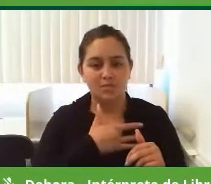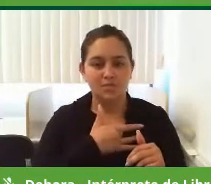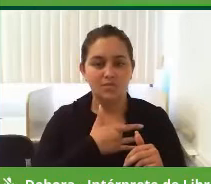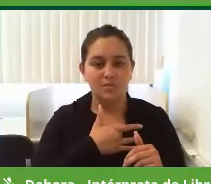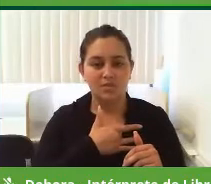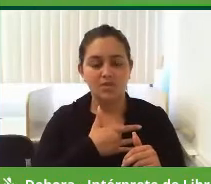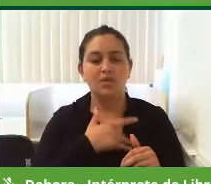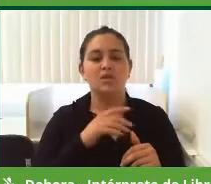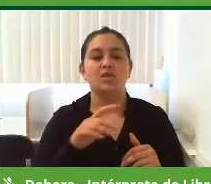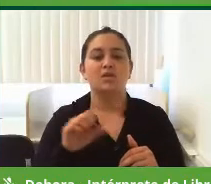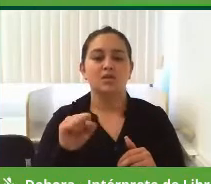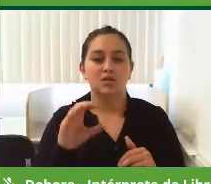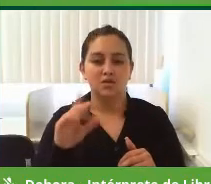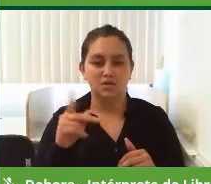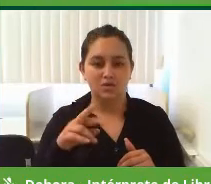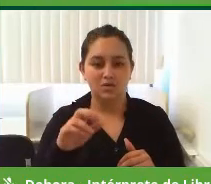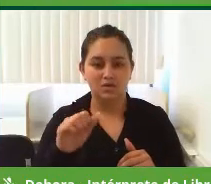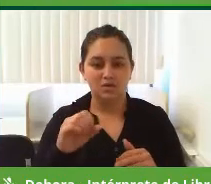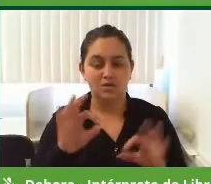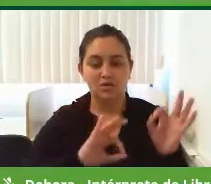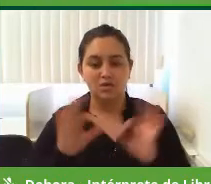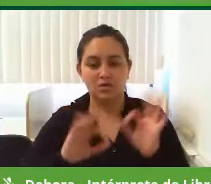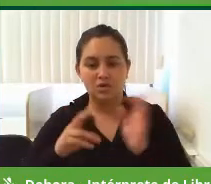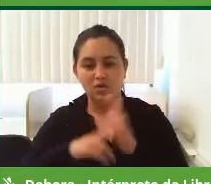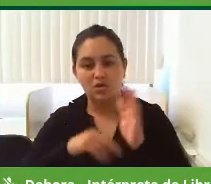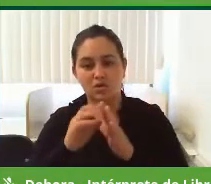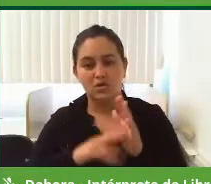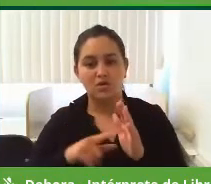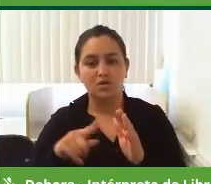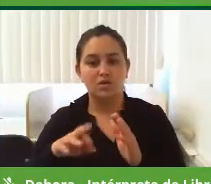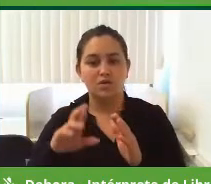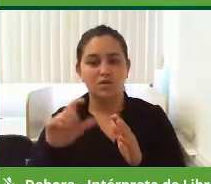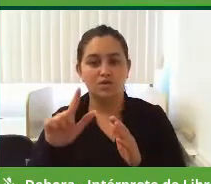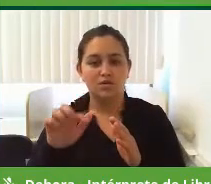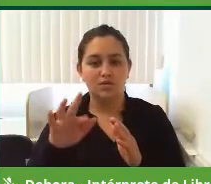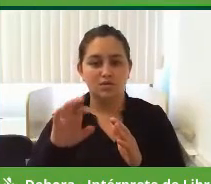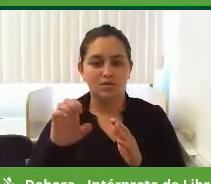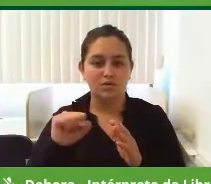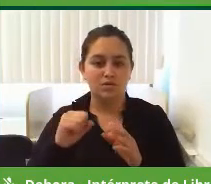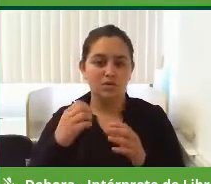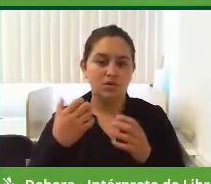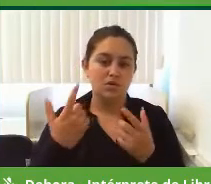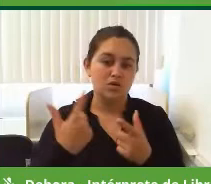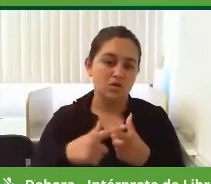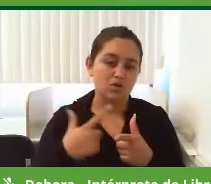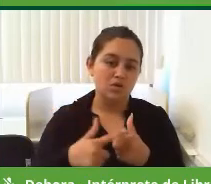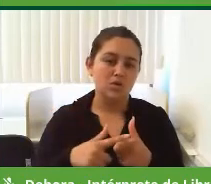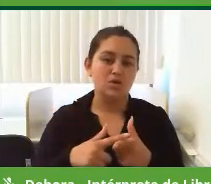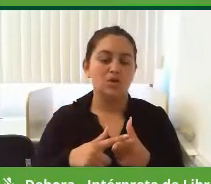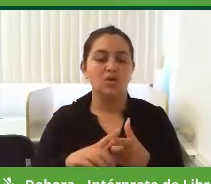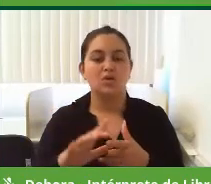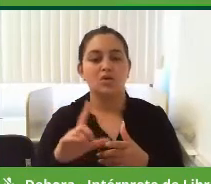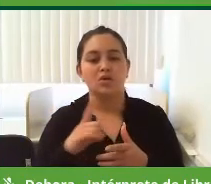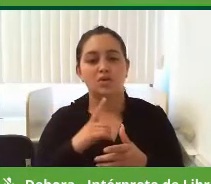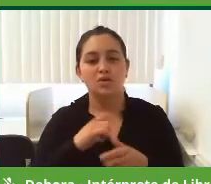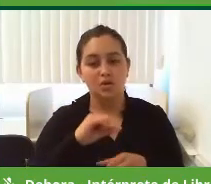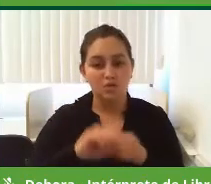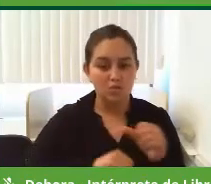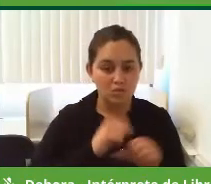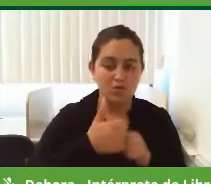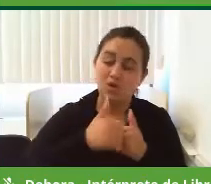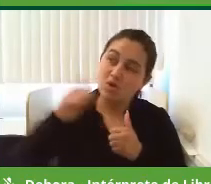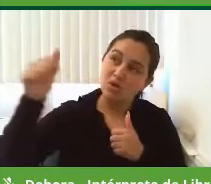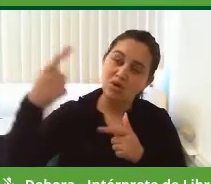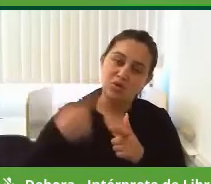saúde do bairro Progresso? Os moradores do bairro Xirã têm que se deslocar ao posto de saúde do bairro Progresso por não